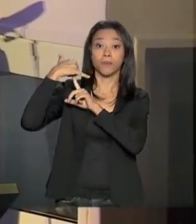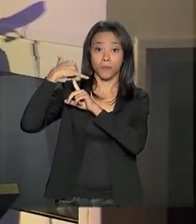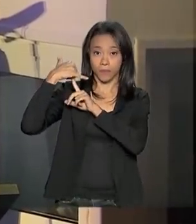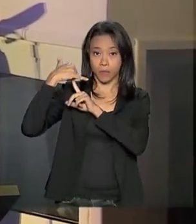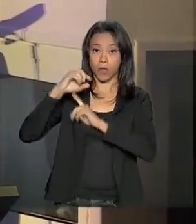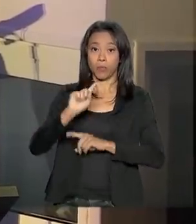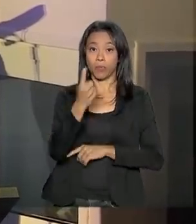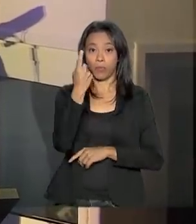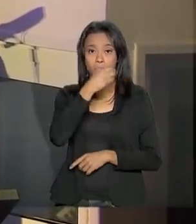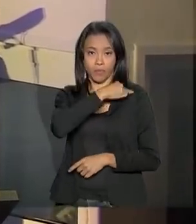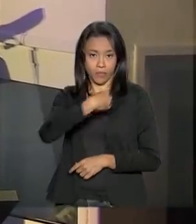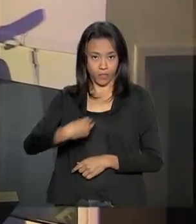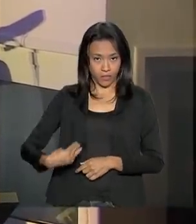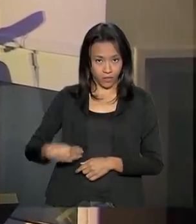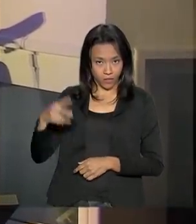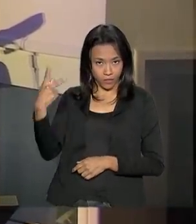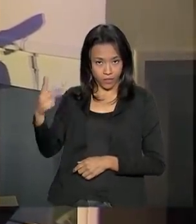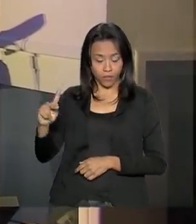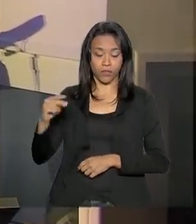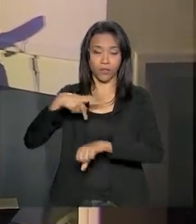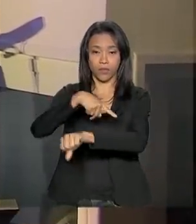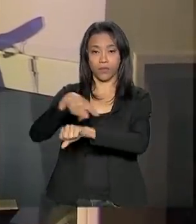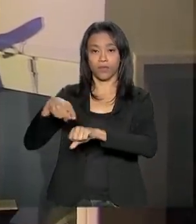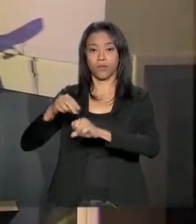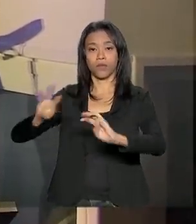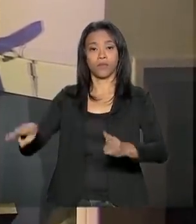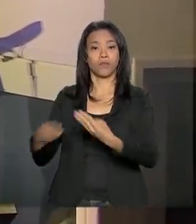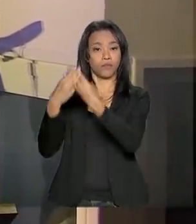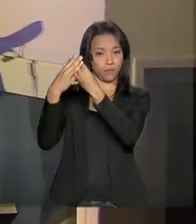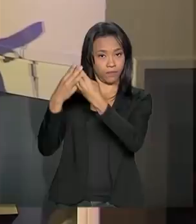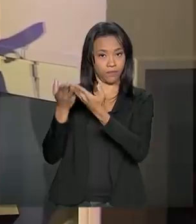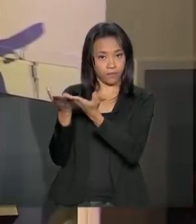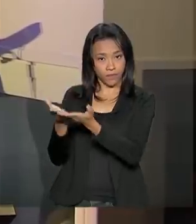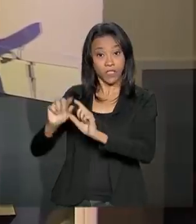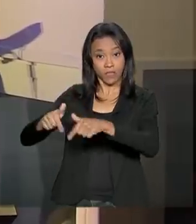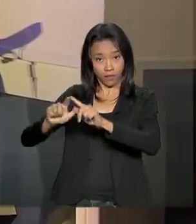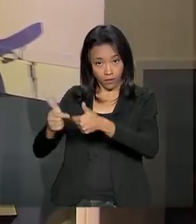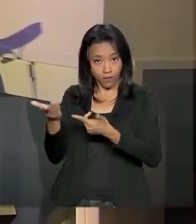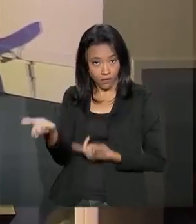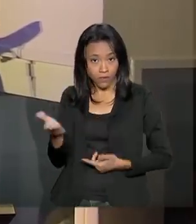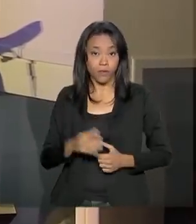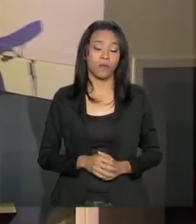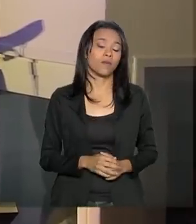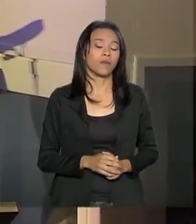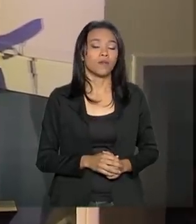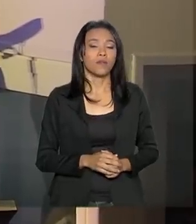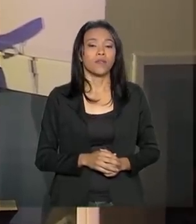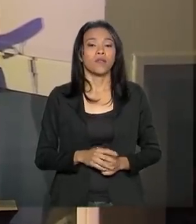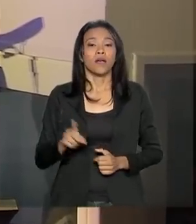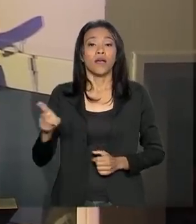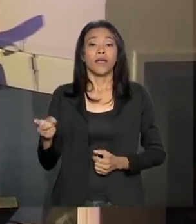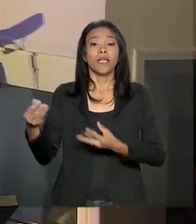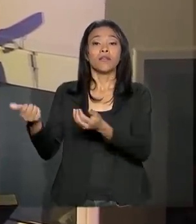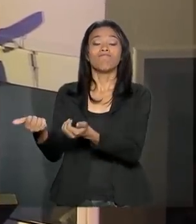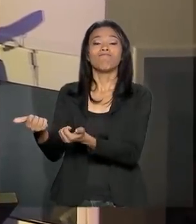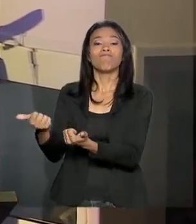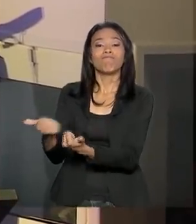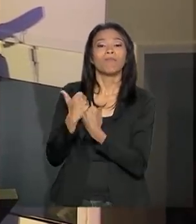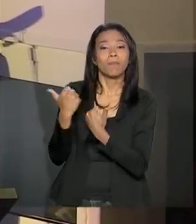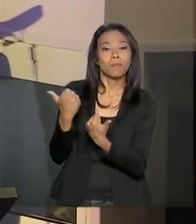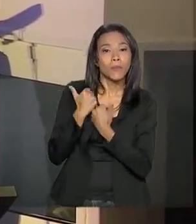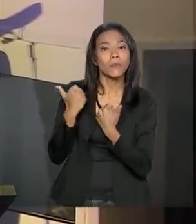Netanyahu, oferecendo a ajuda